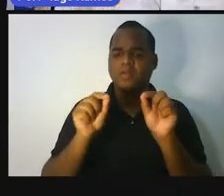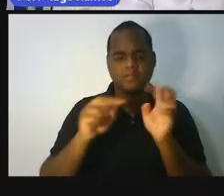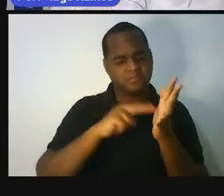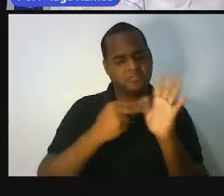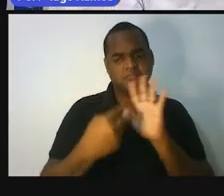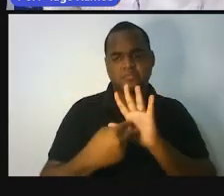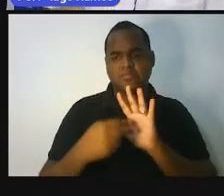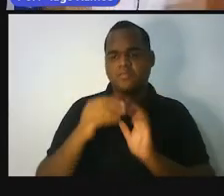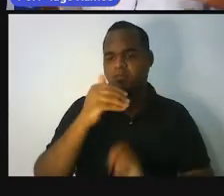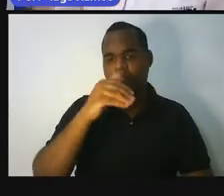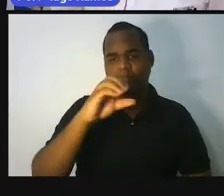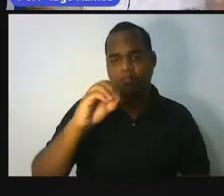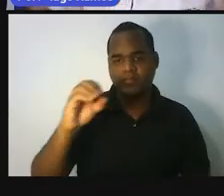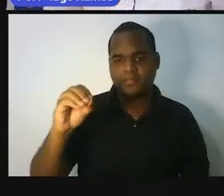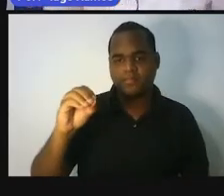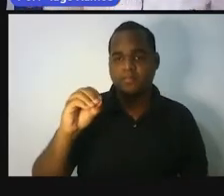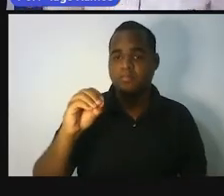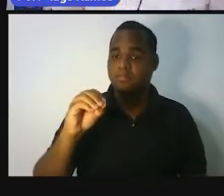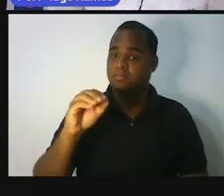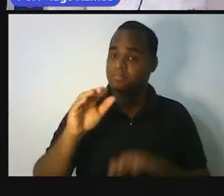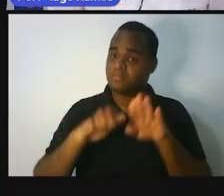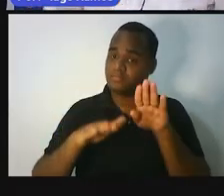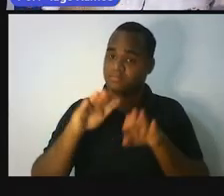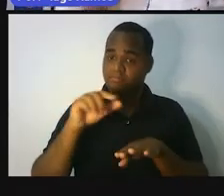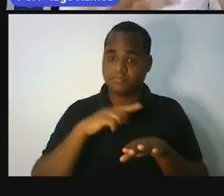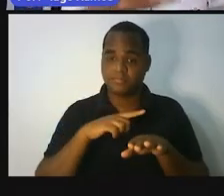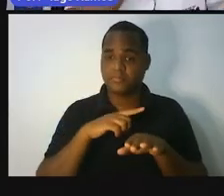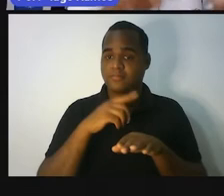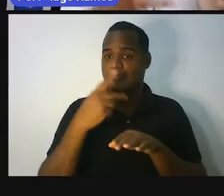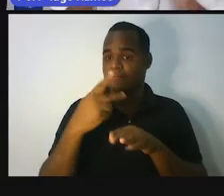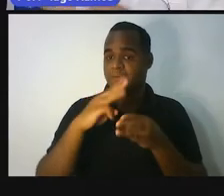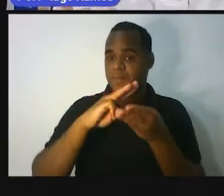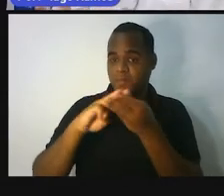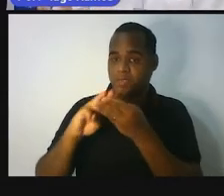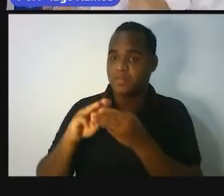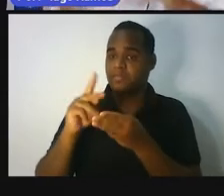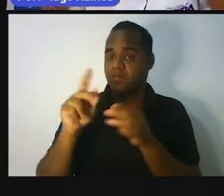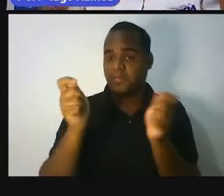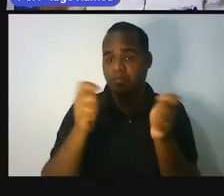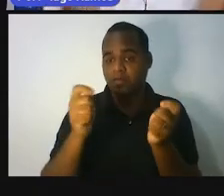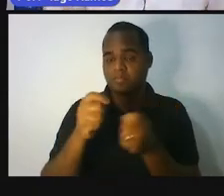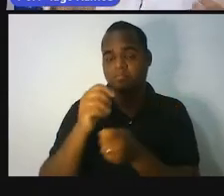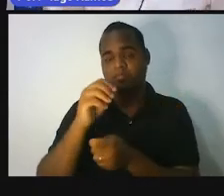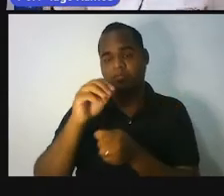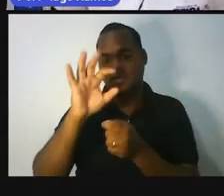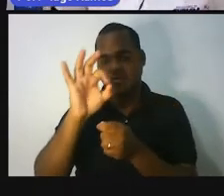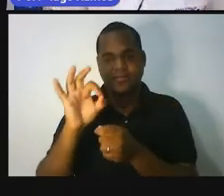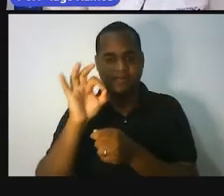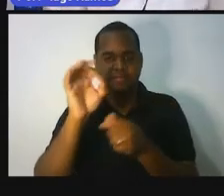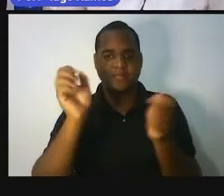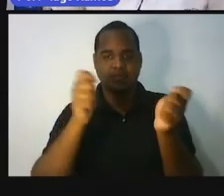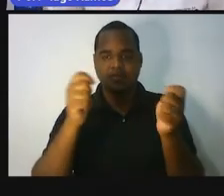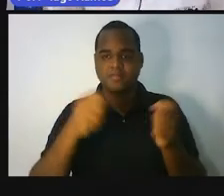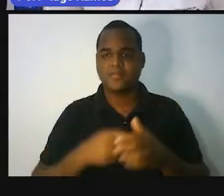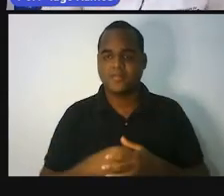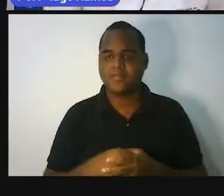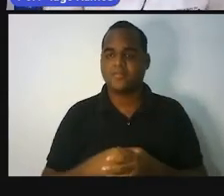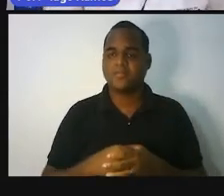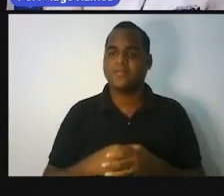por cem? Alguma operação matemática feita por cem. Então, isso significa